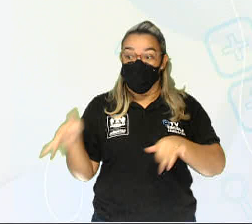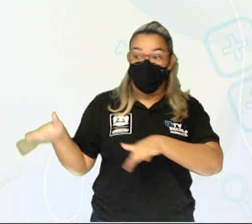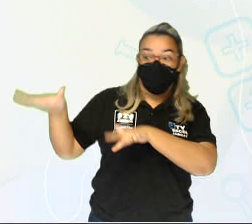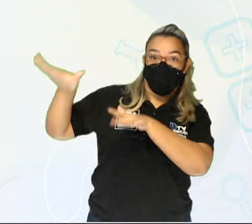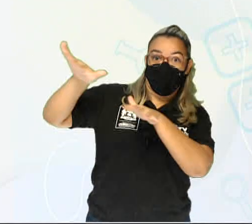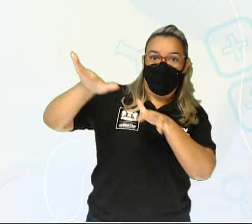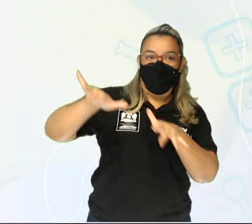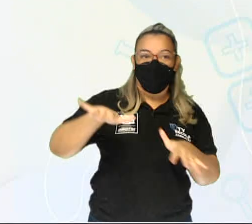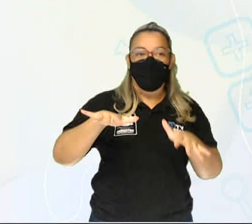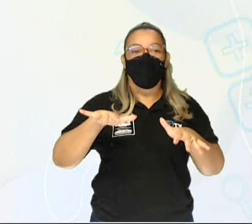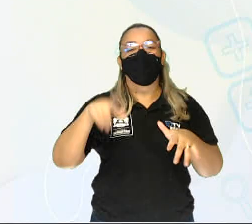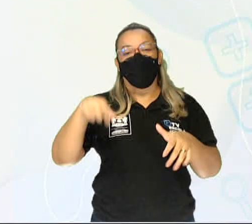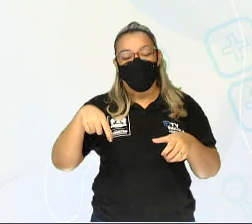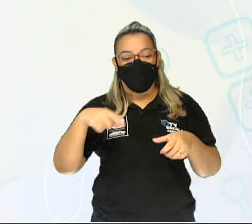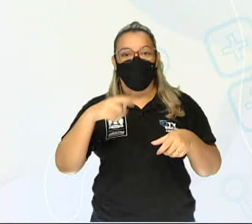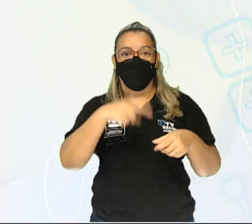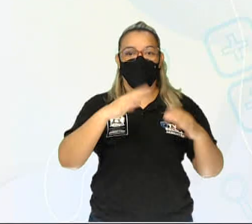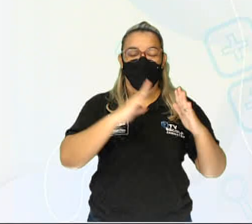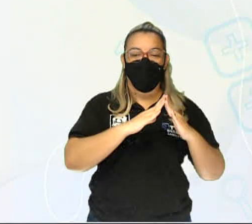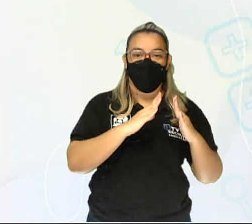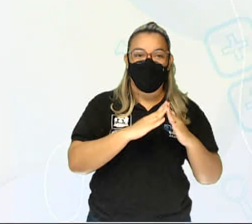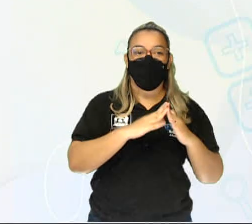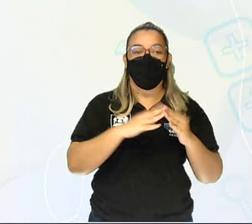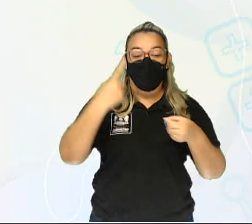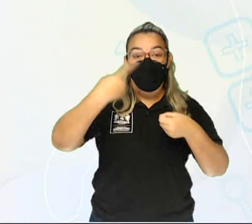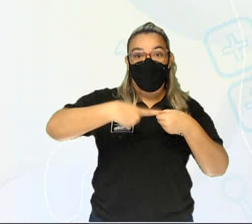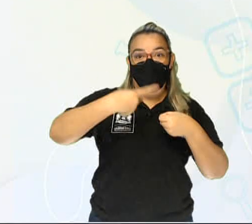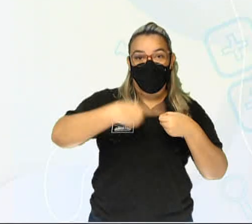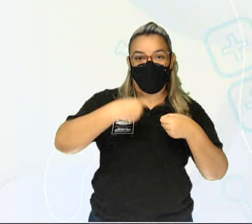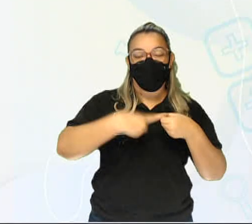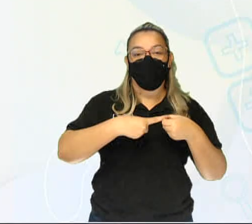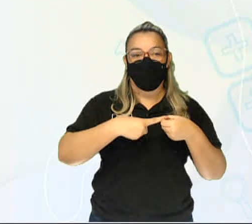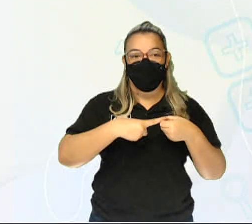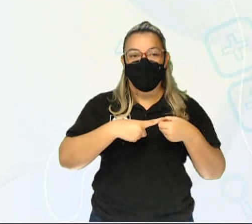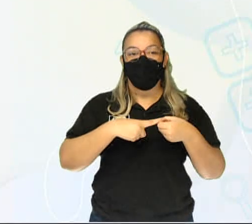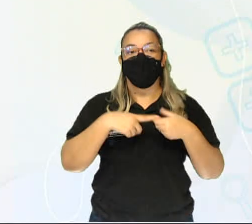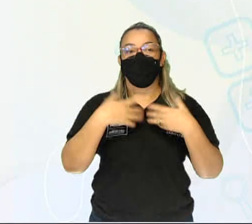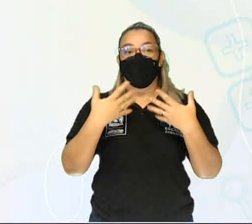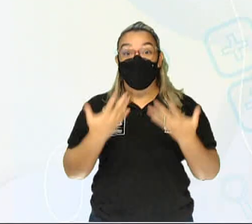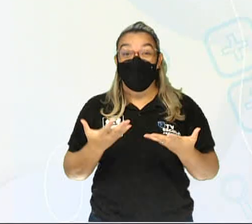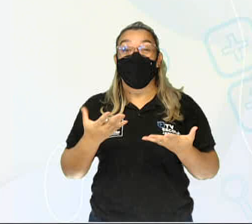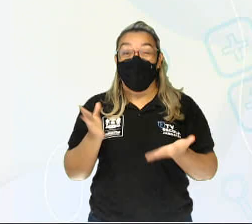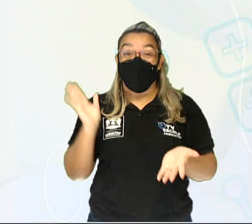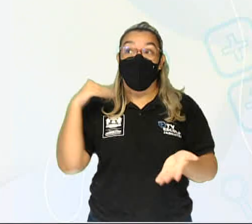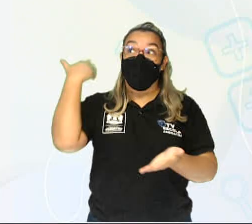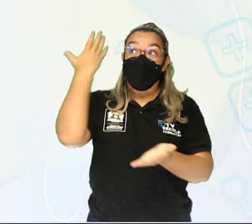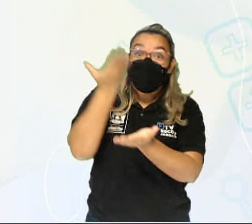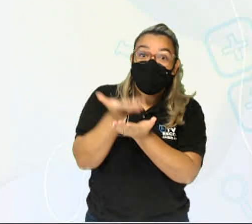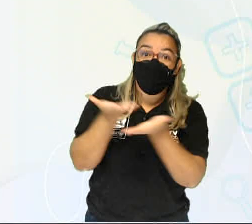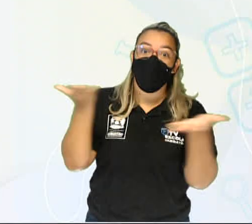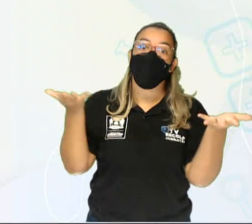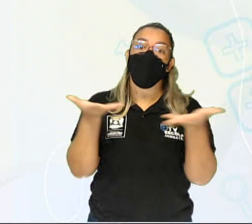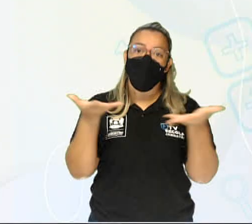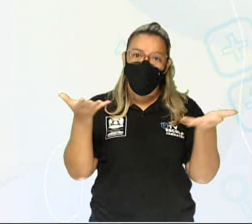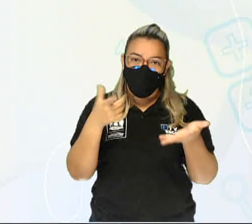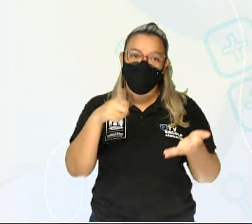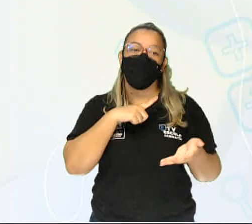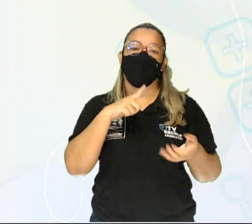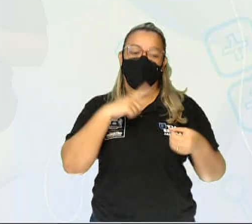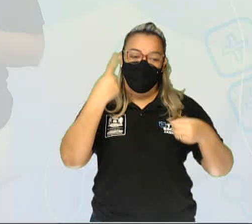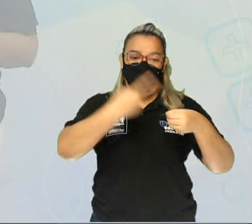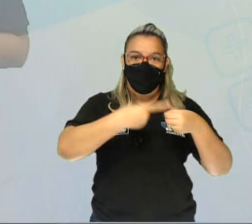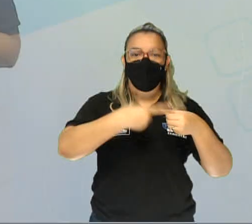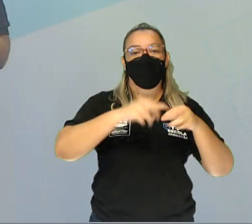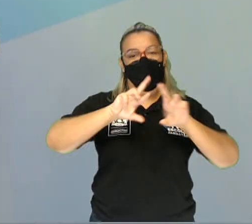instalavam as suas fazendas no interior. Então existiam e ainda existem em Jaboatão muitos engenhos.